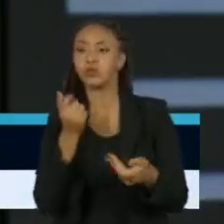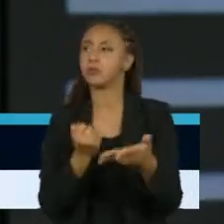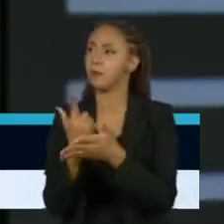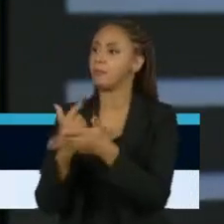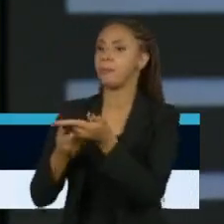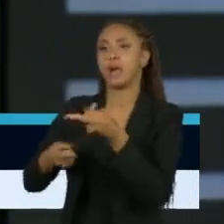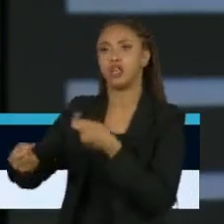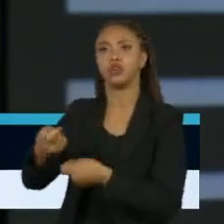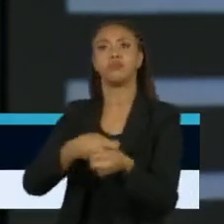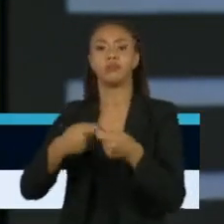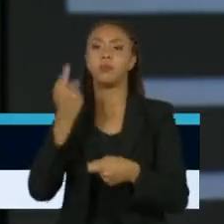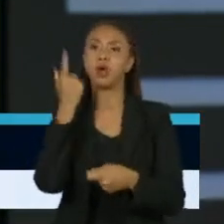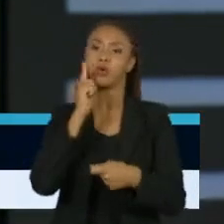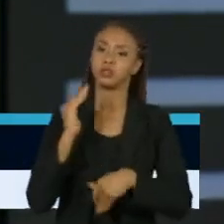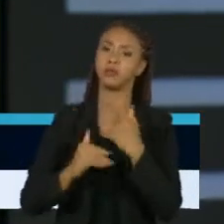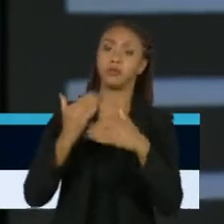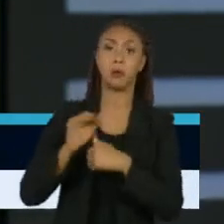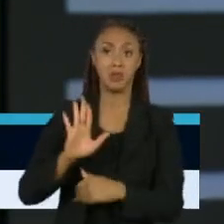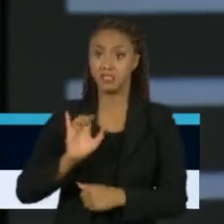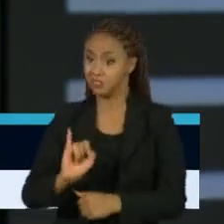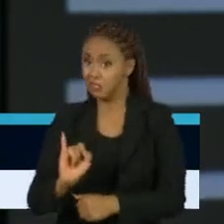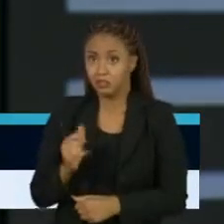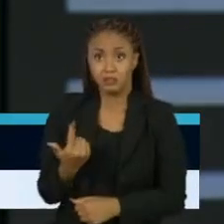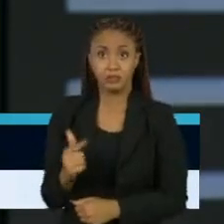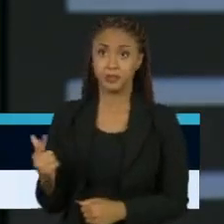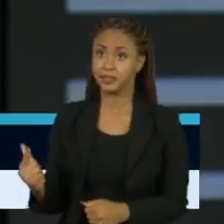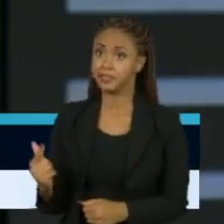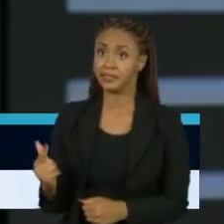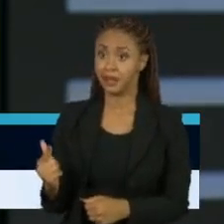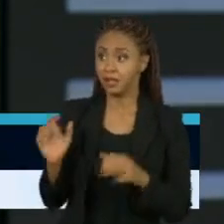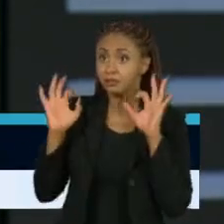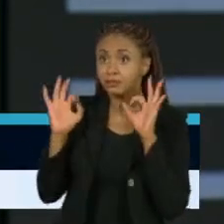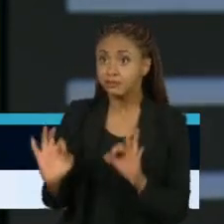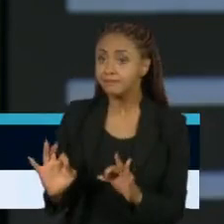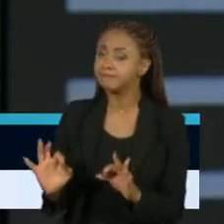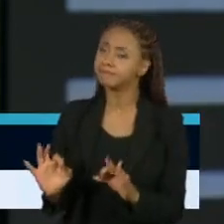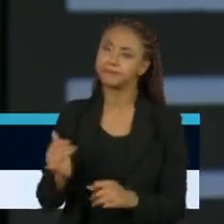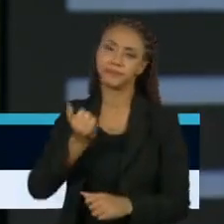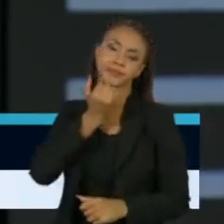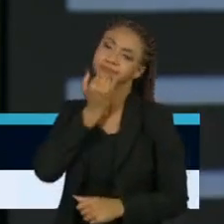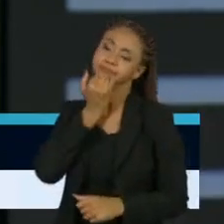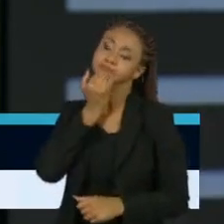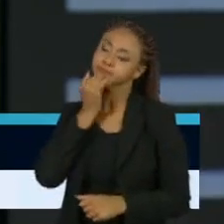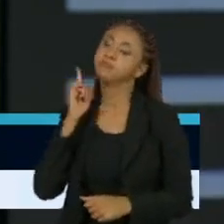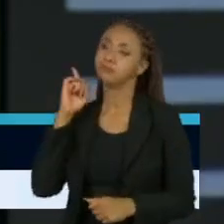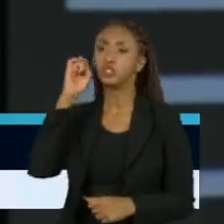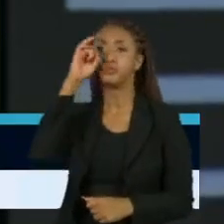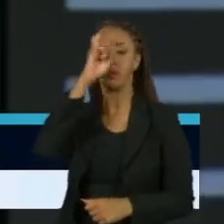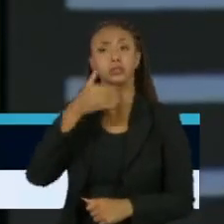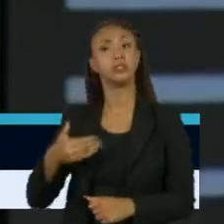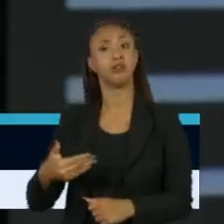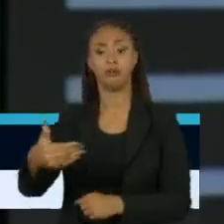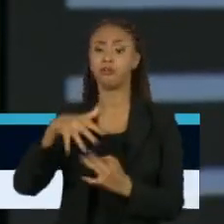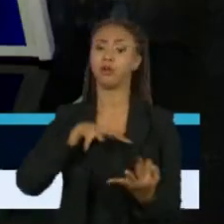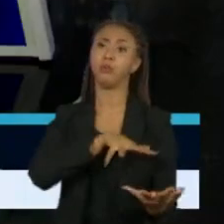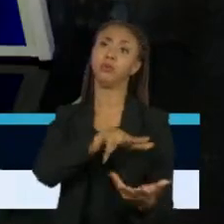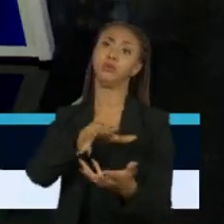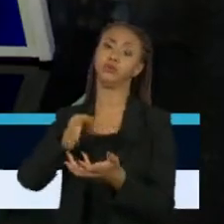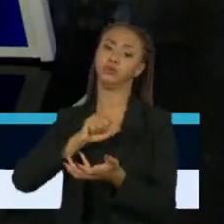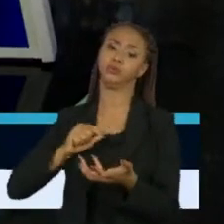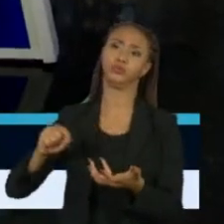possam crescer. E se a gente não tiver isso liberado para crescer, nós vamos ter dificuldades grandes no mundo todo.